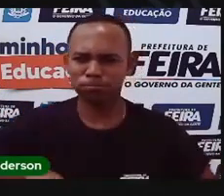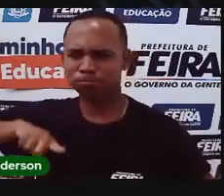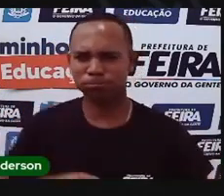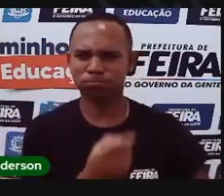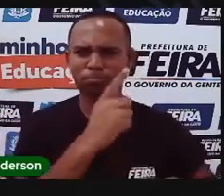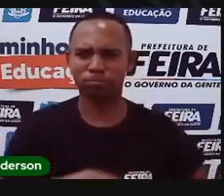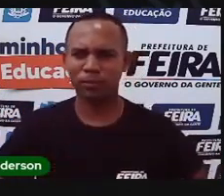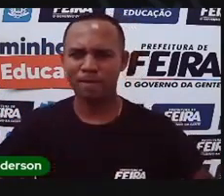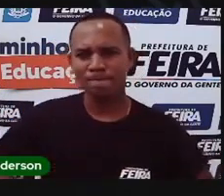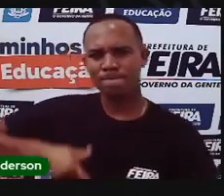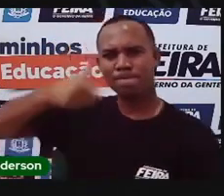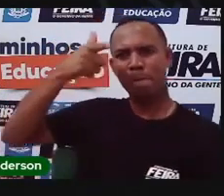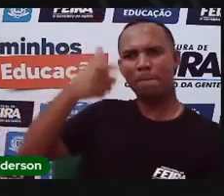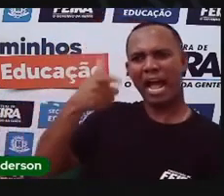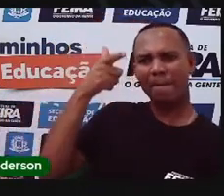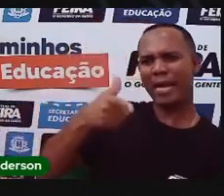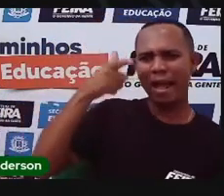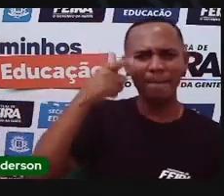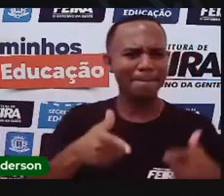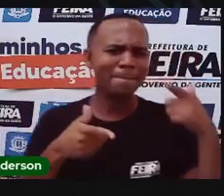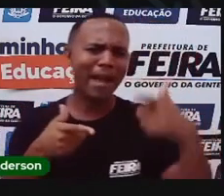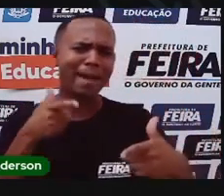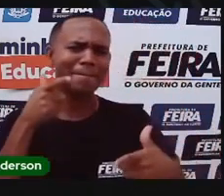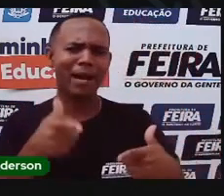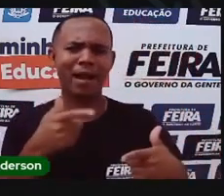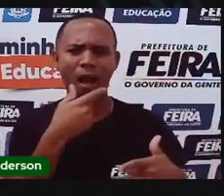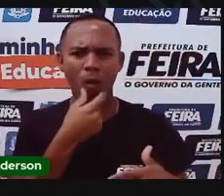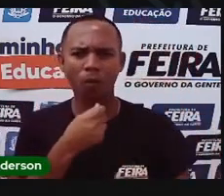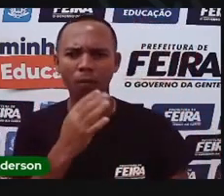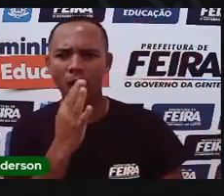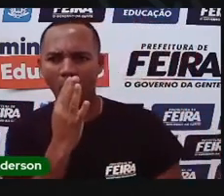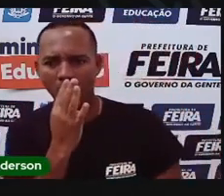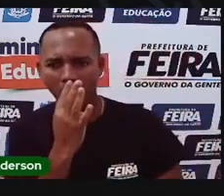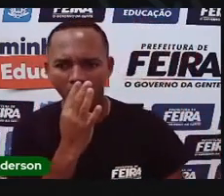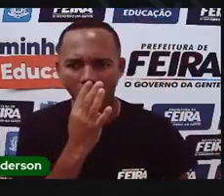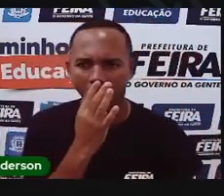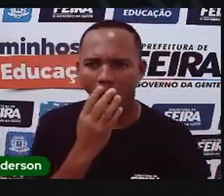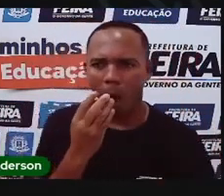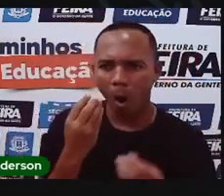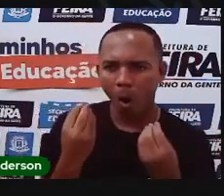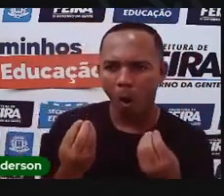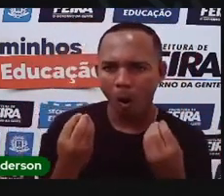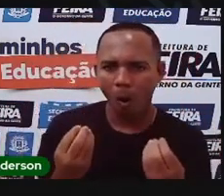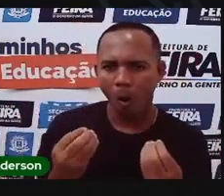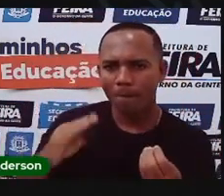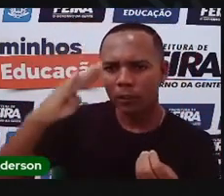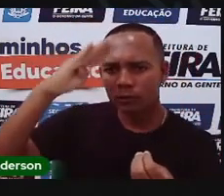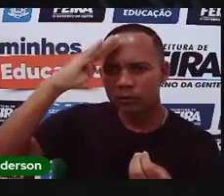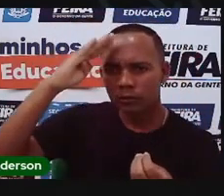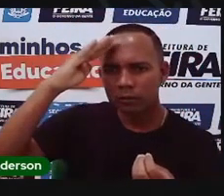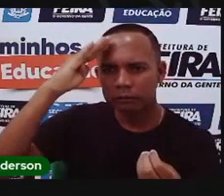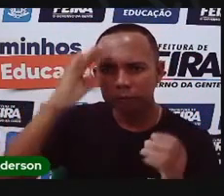usa a arma como ninguém, e aí o comandante dela faz, poxa, que soldado fantástico,